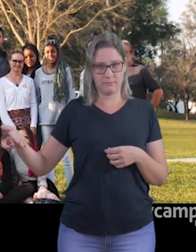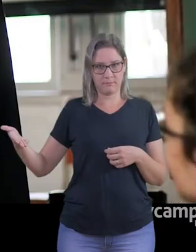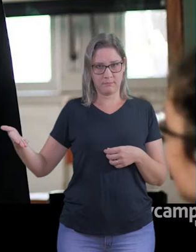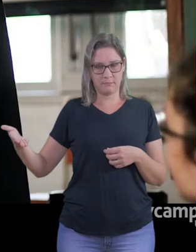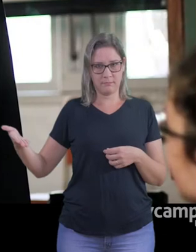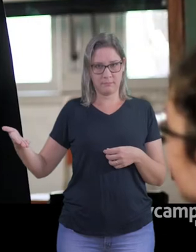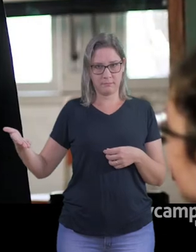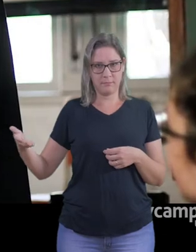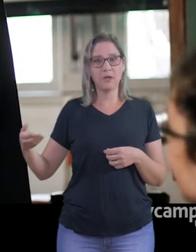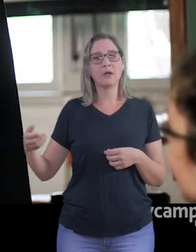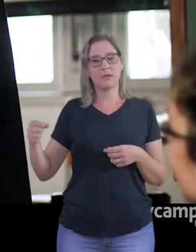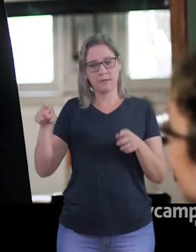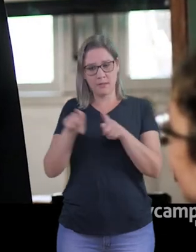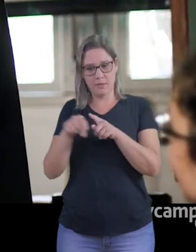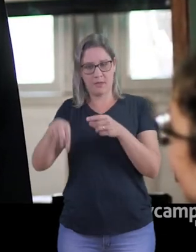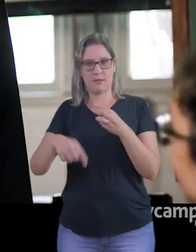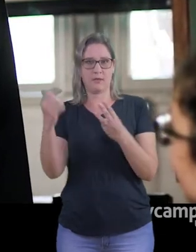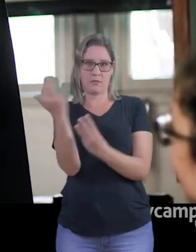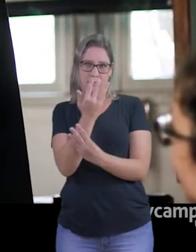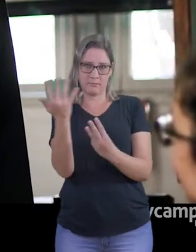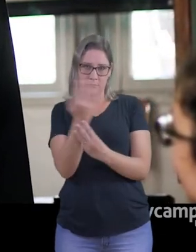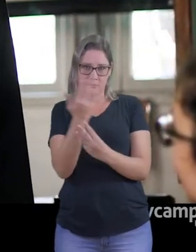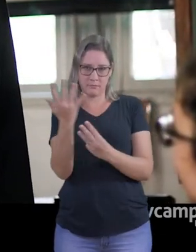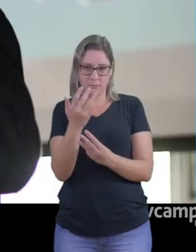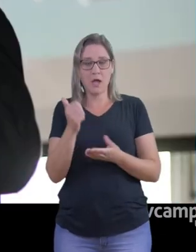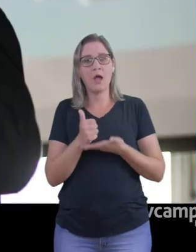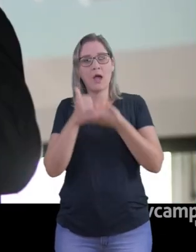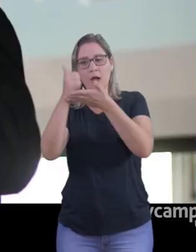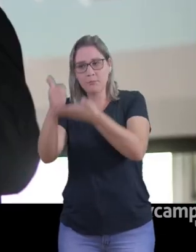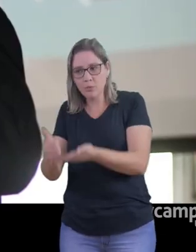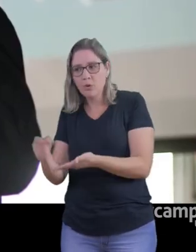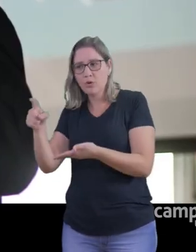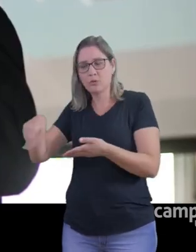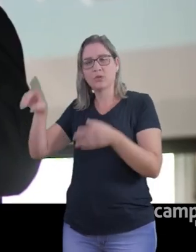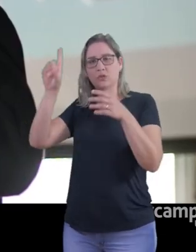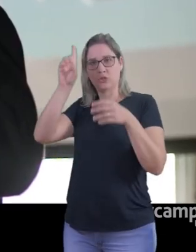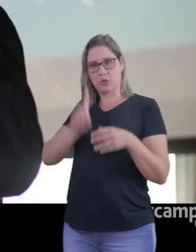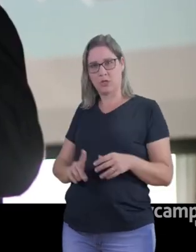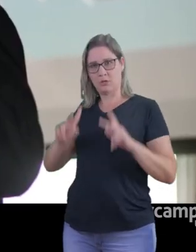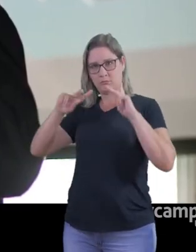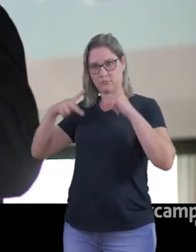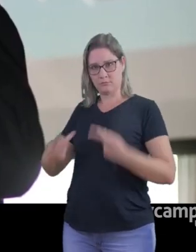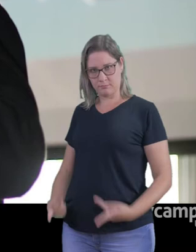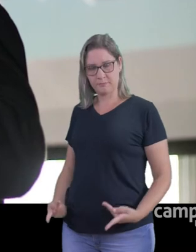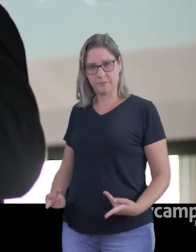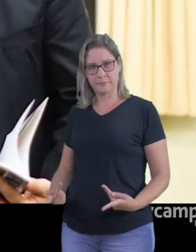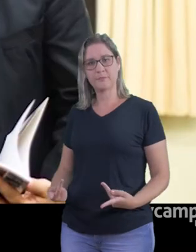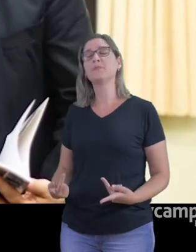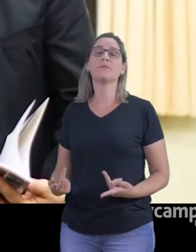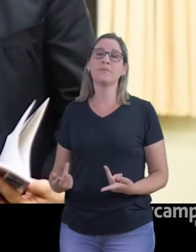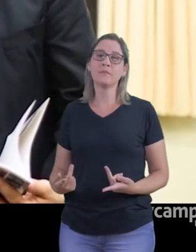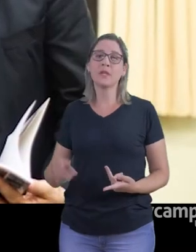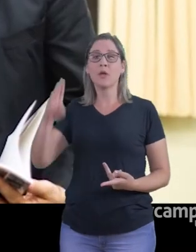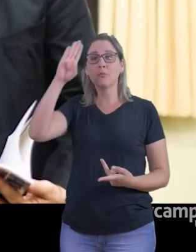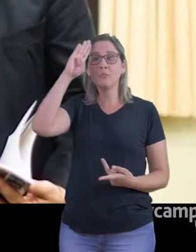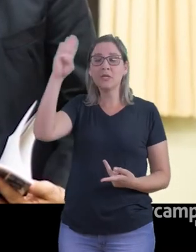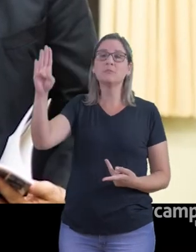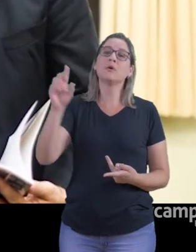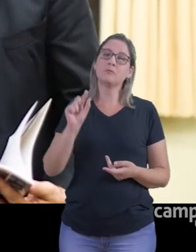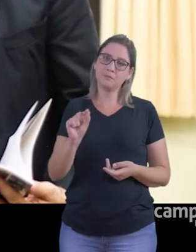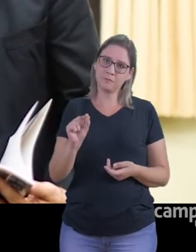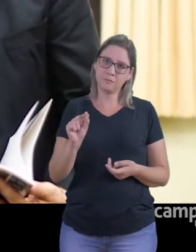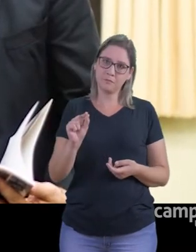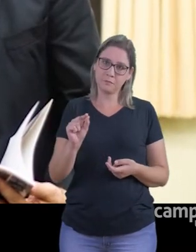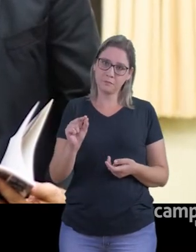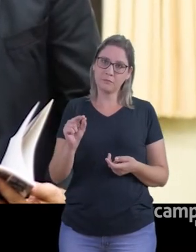de Mello, que foi firmada com a Universidade, para a promoção de ações e difusão do direito internacional dos refugiados. Uma das